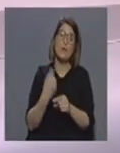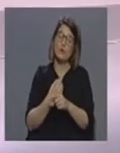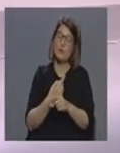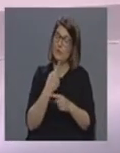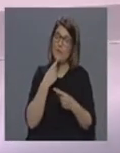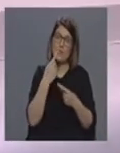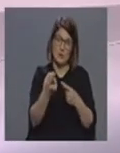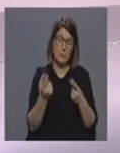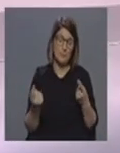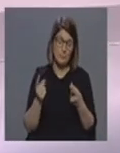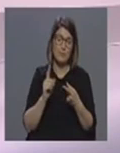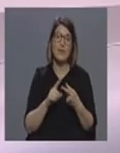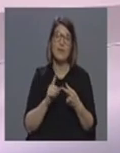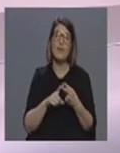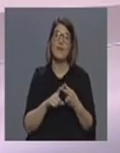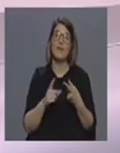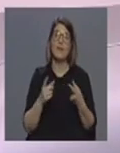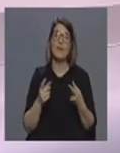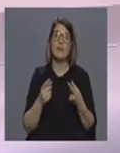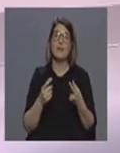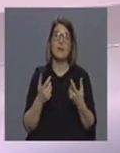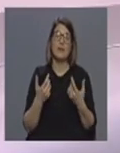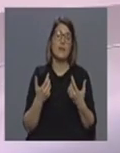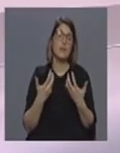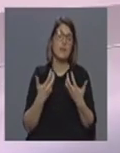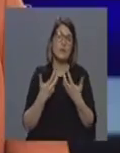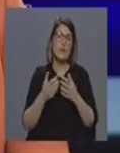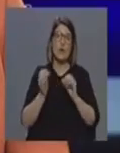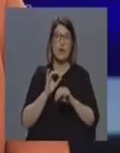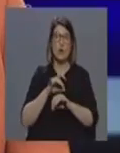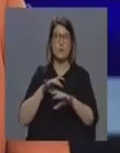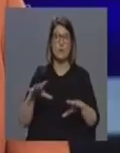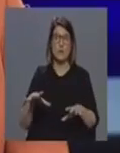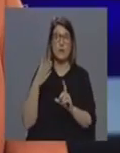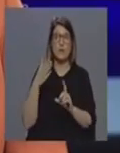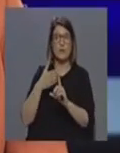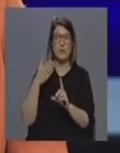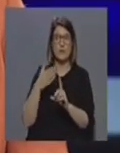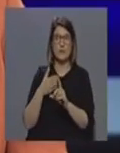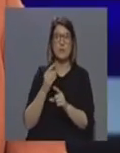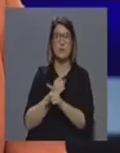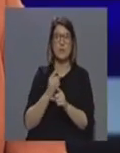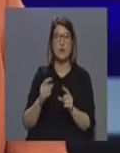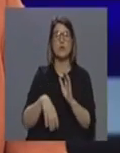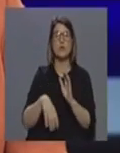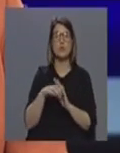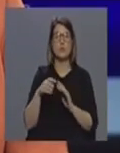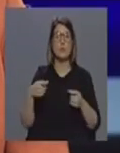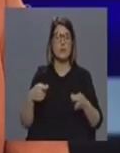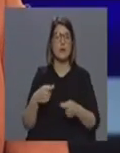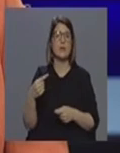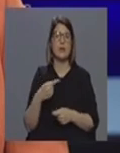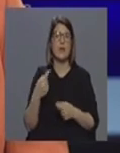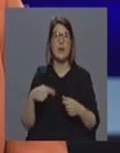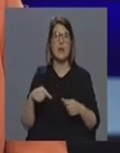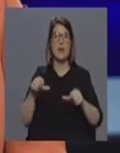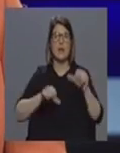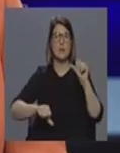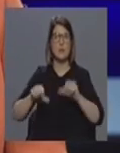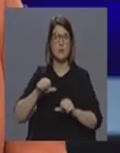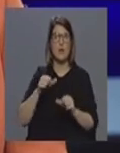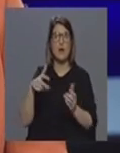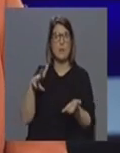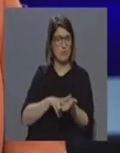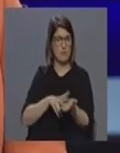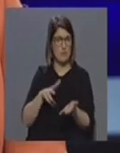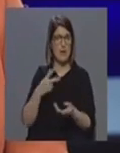que é indiscutível que o Hospital Santo Espírito é o hospital de referência porque tem as condições de pressão negativa e porque tem um laboratório neste momento aprovado para fazer